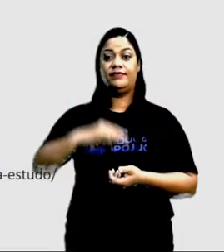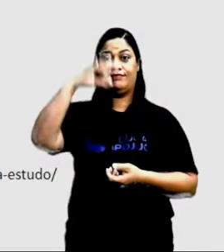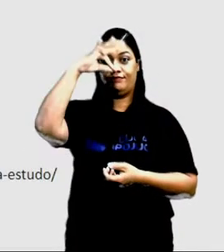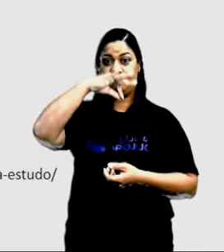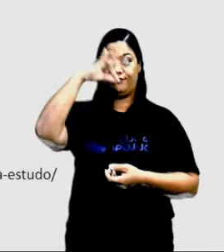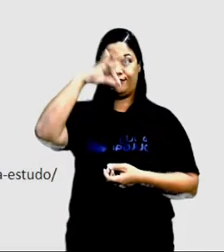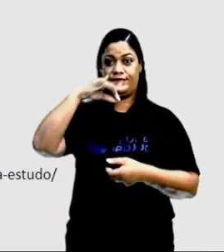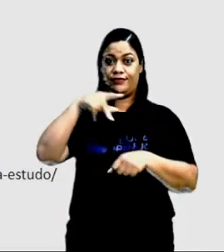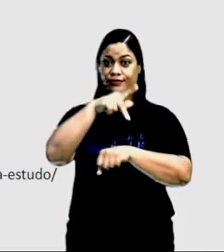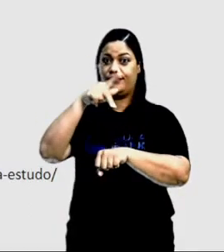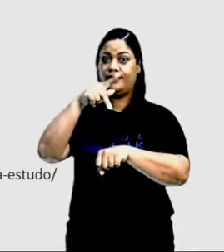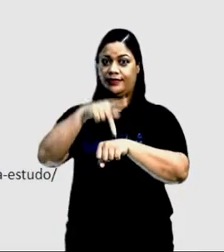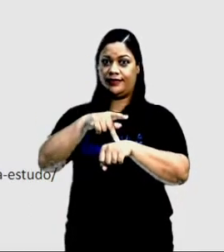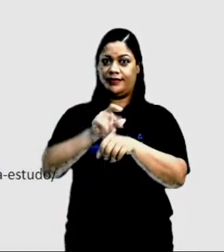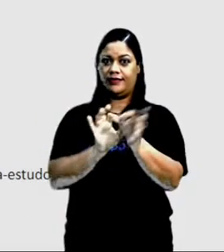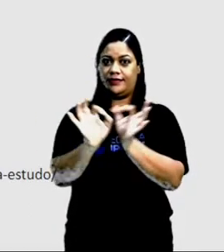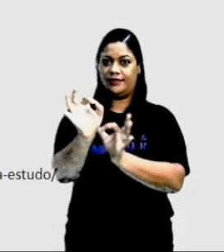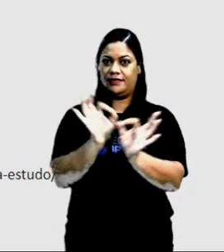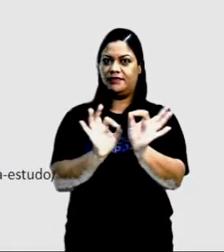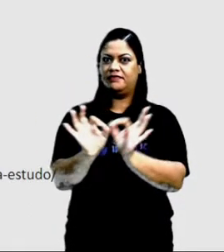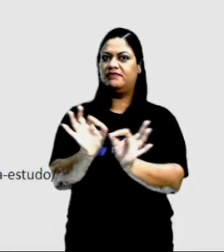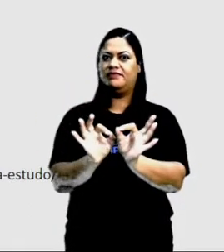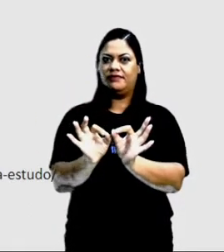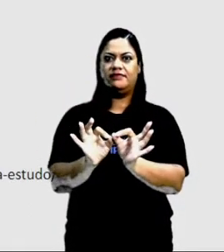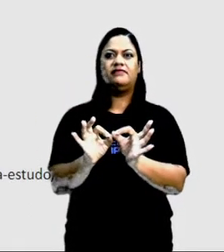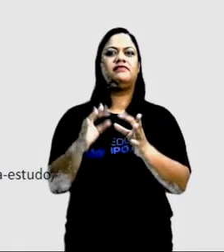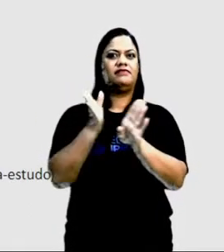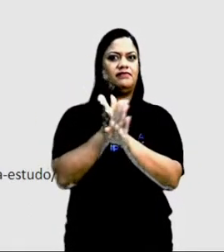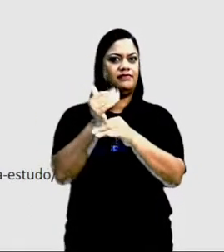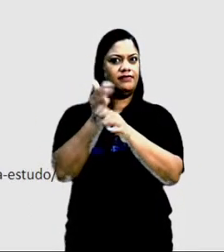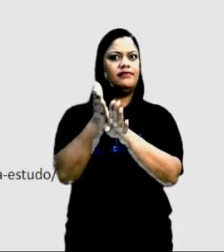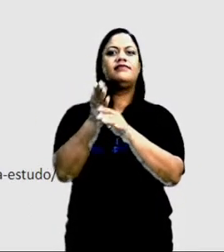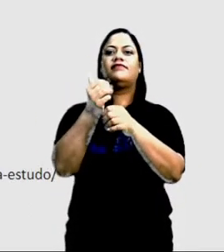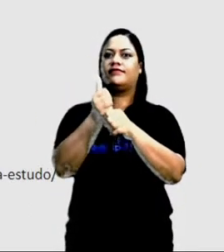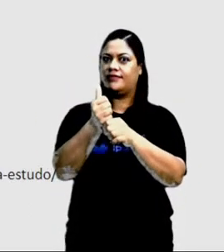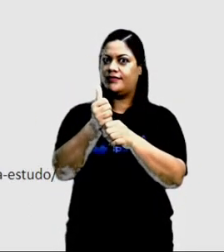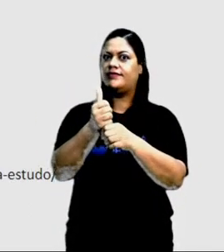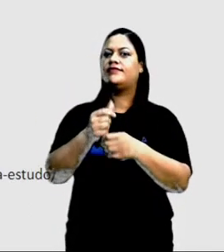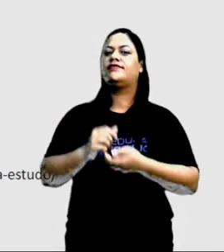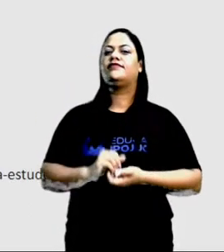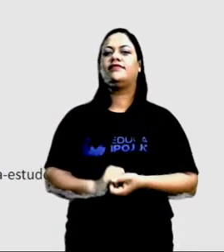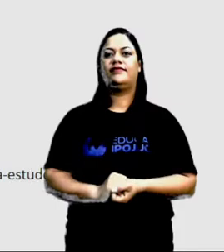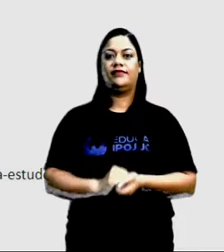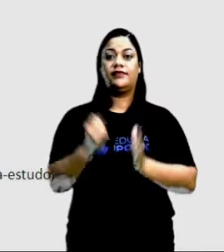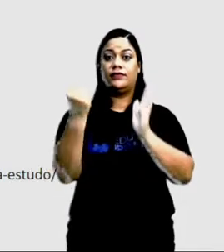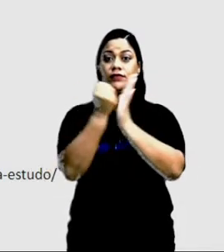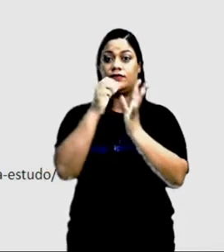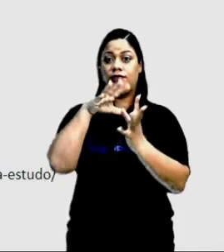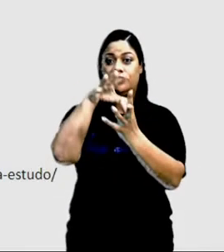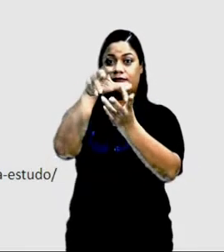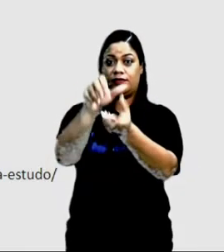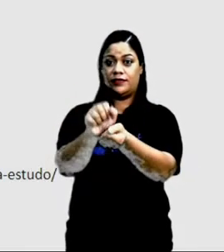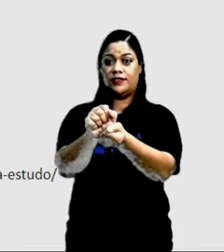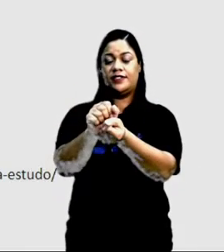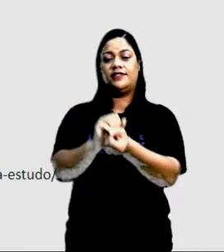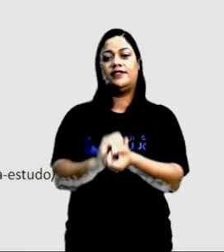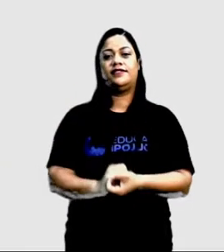Peru, que são essas construções lindas aqui também, ela faz parte do patrimônio mundial.